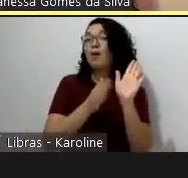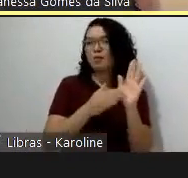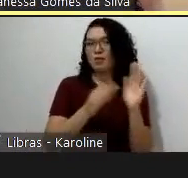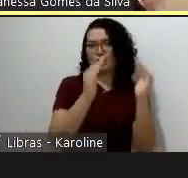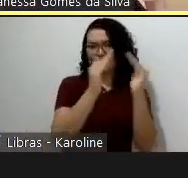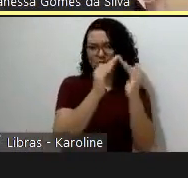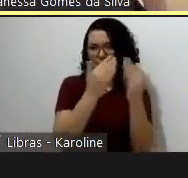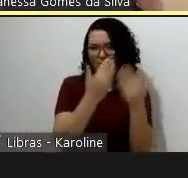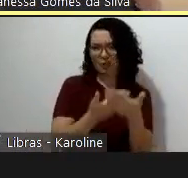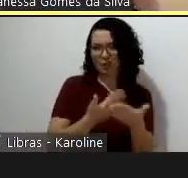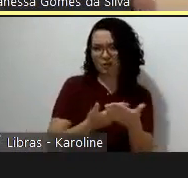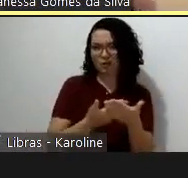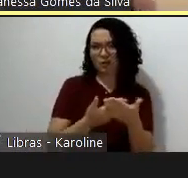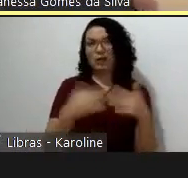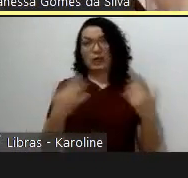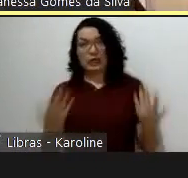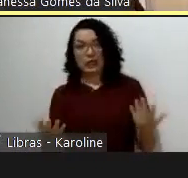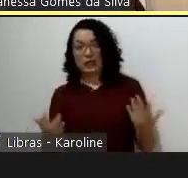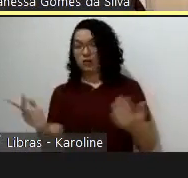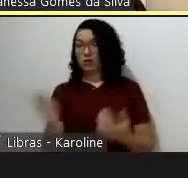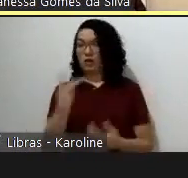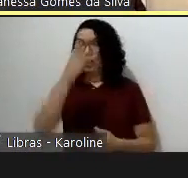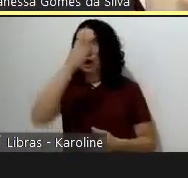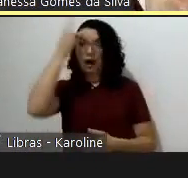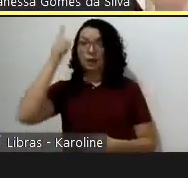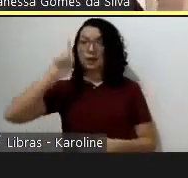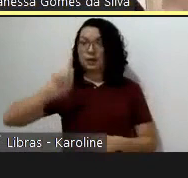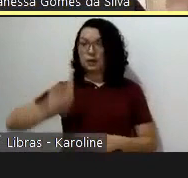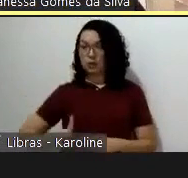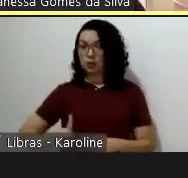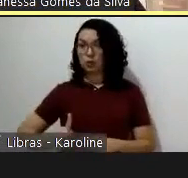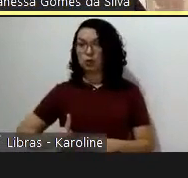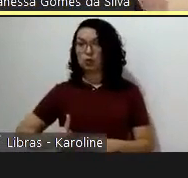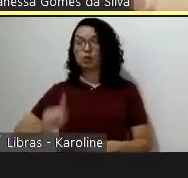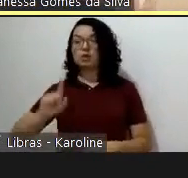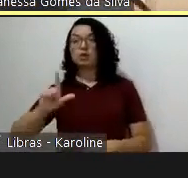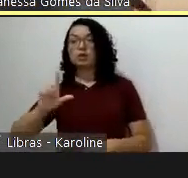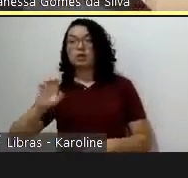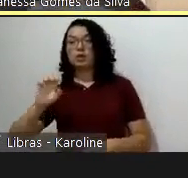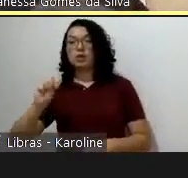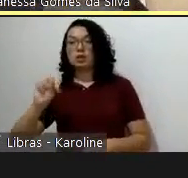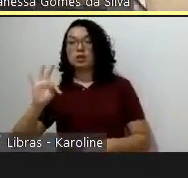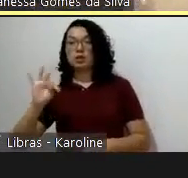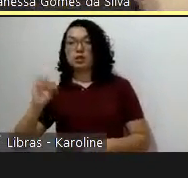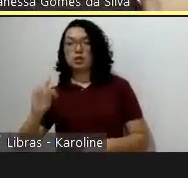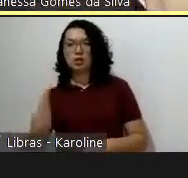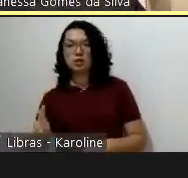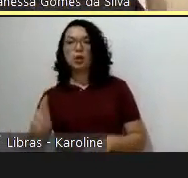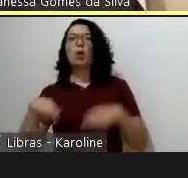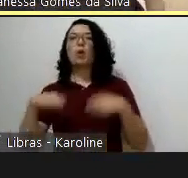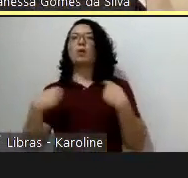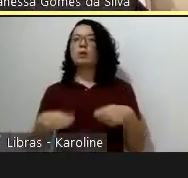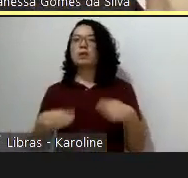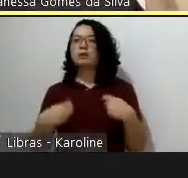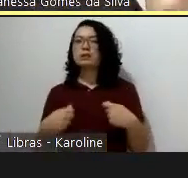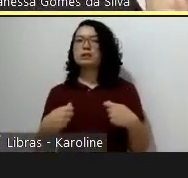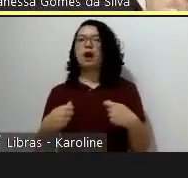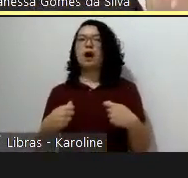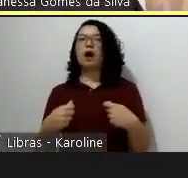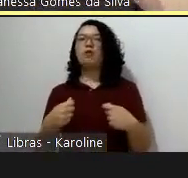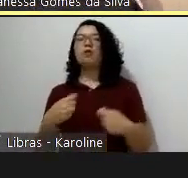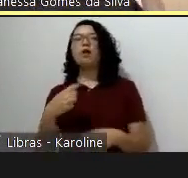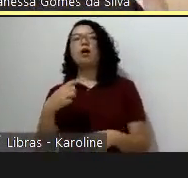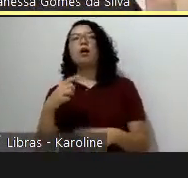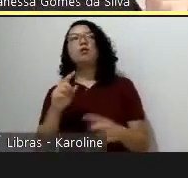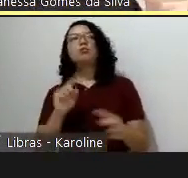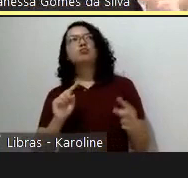seguinte premissa, olha, para o gestor ele vai gostar mais de cortar três fitas, três escolas, são três inaugurações, três escolas atendem a